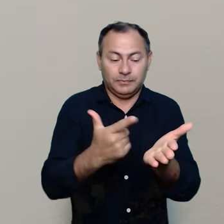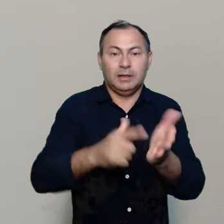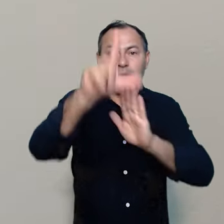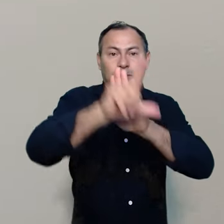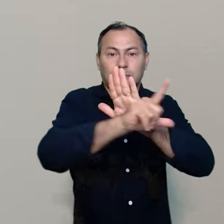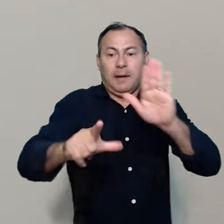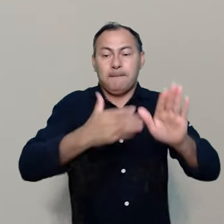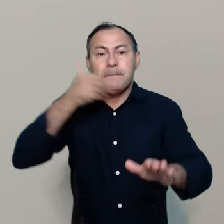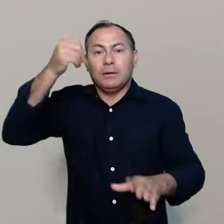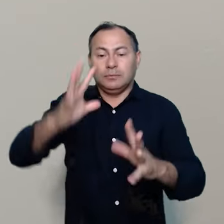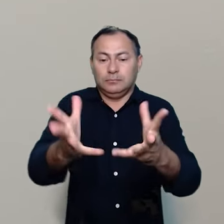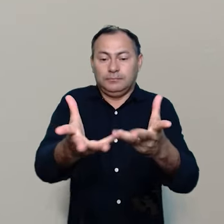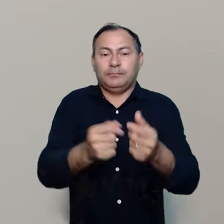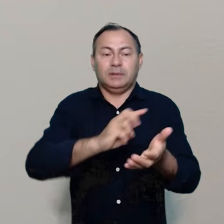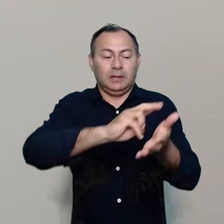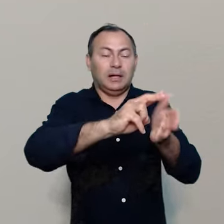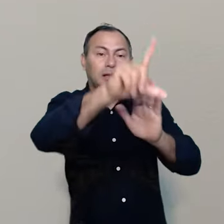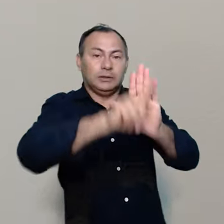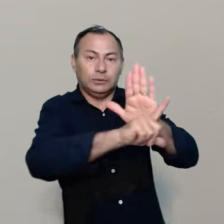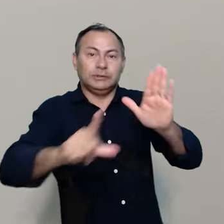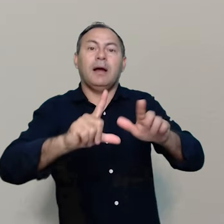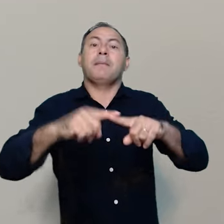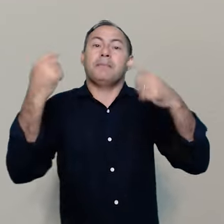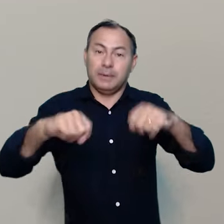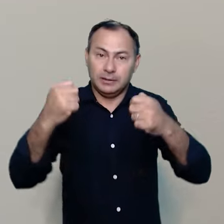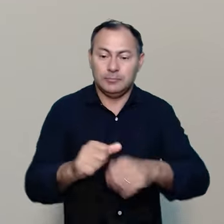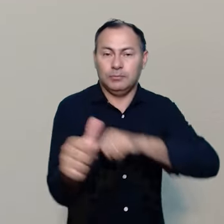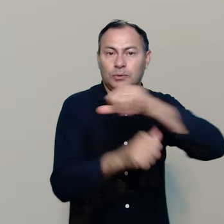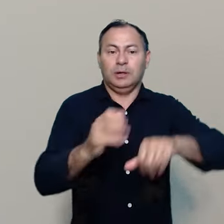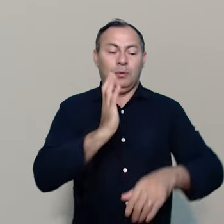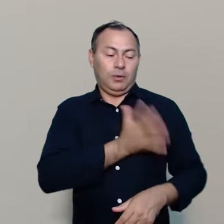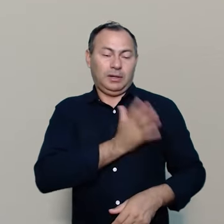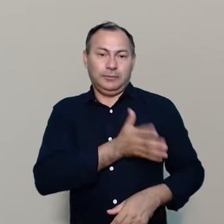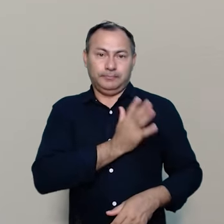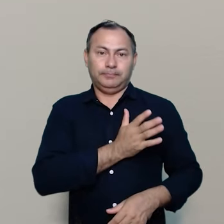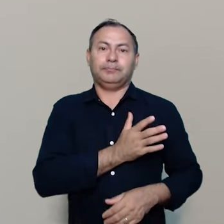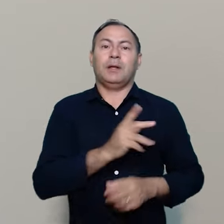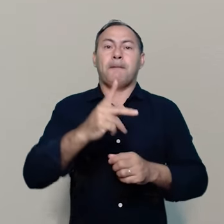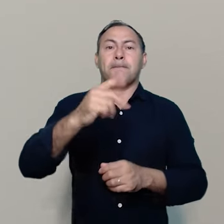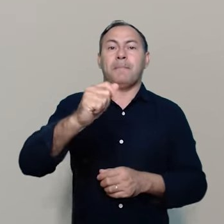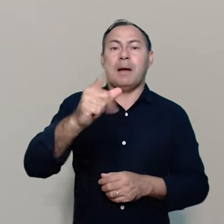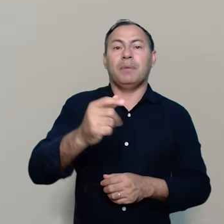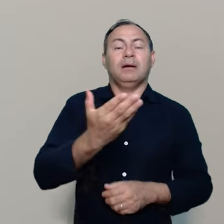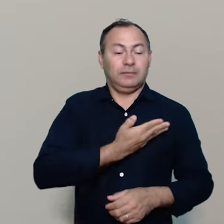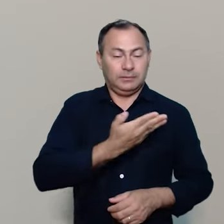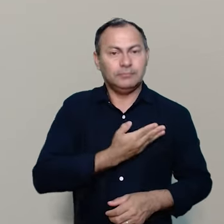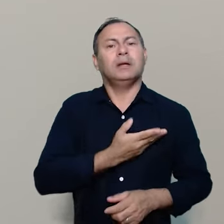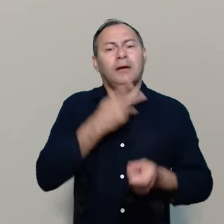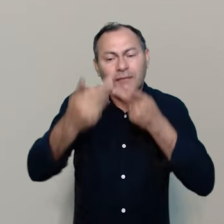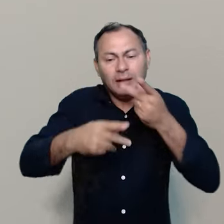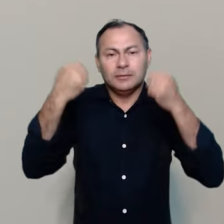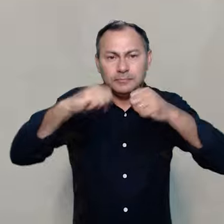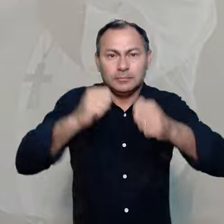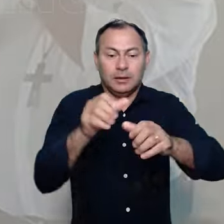litúrgicos para melhorar a qualidade da liturgia, mas é preciso mudar o coração. E o Papa Francisco apontou a